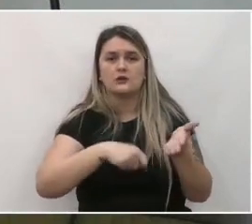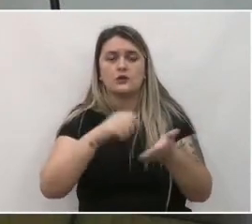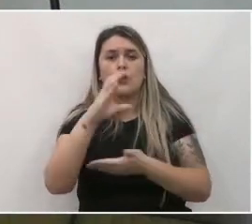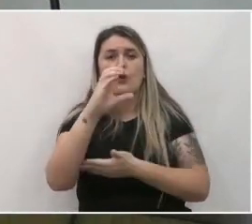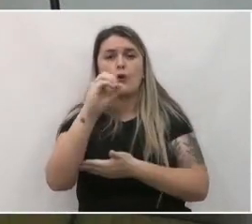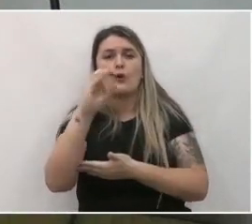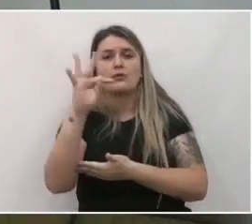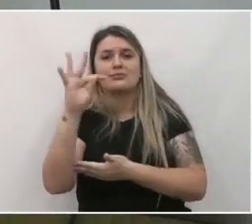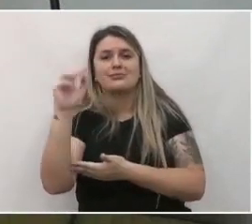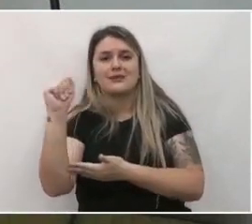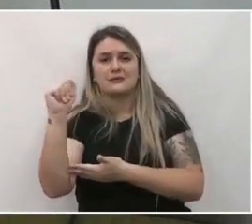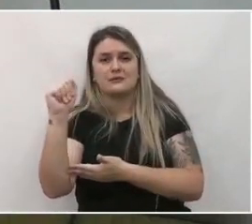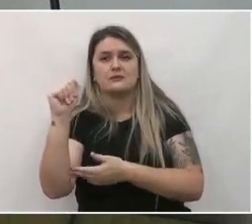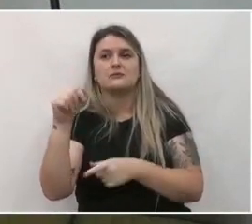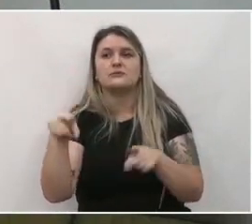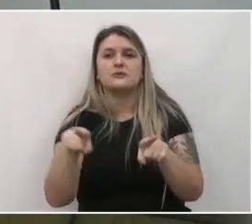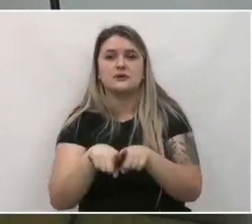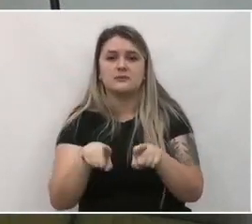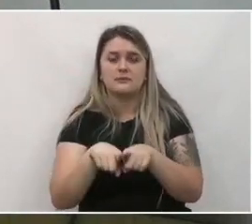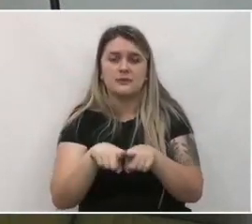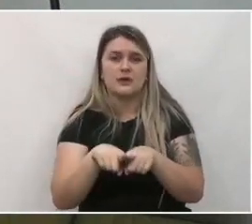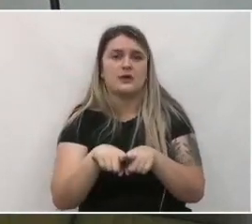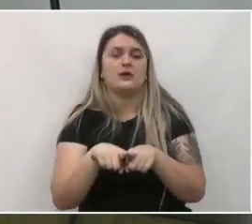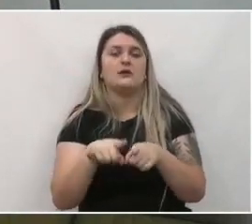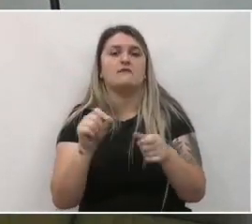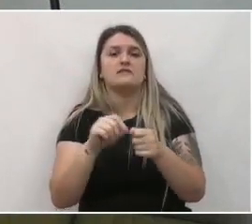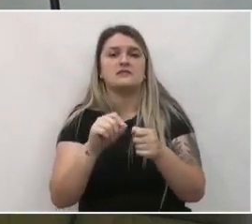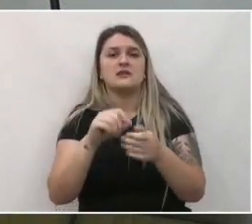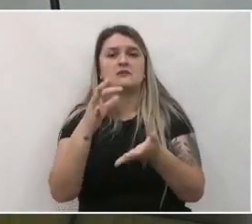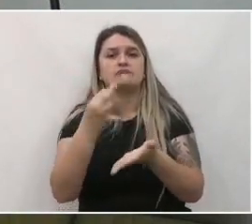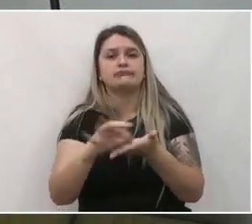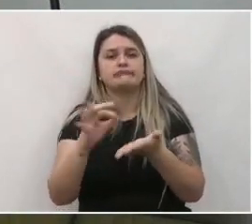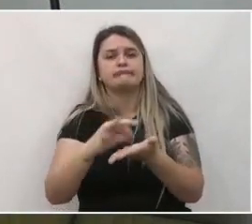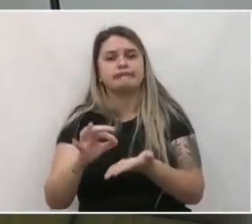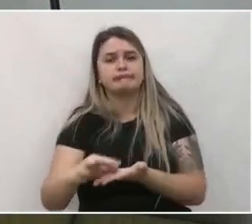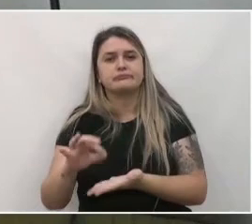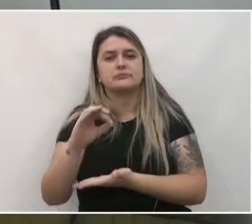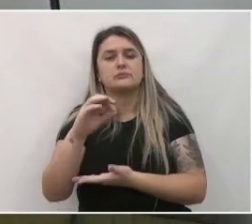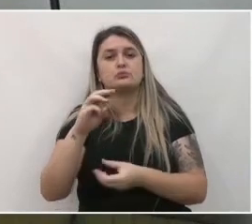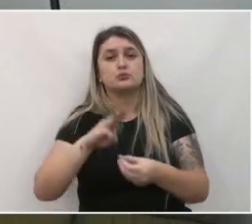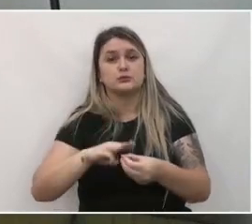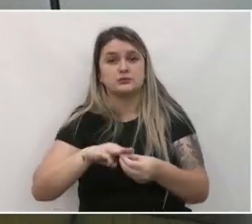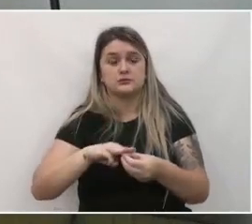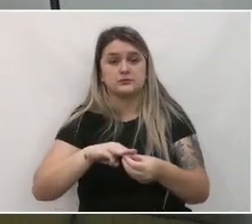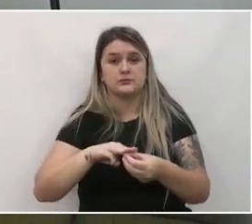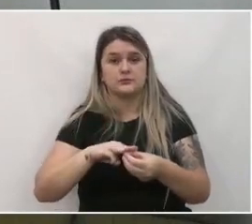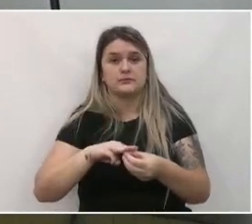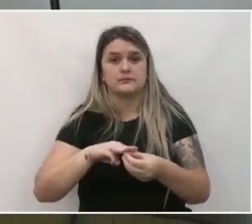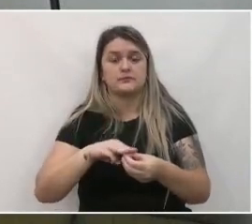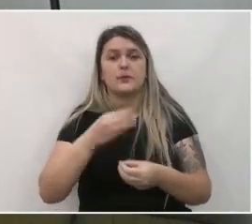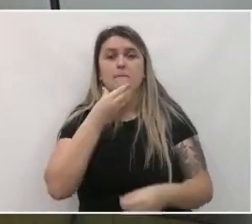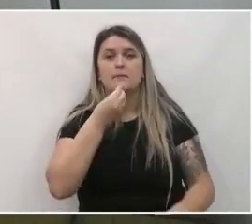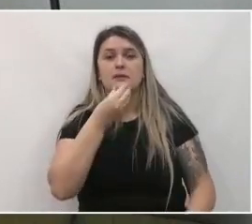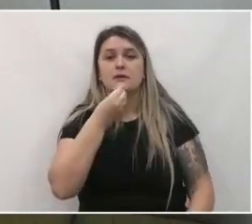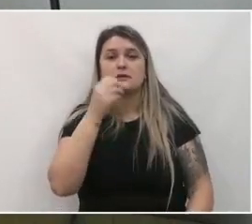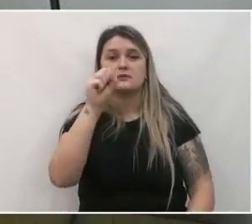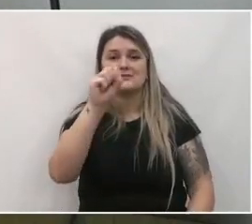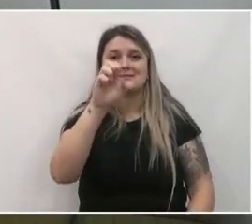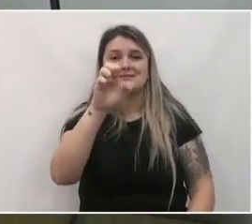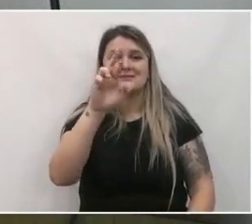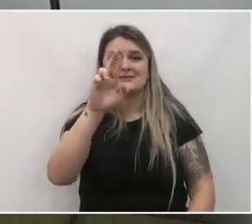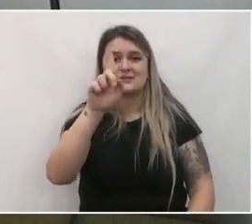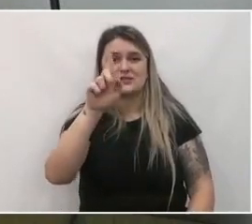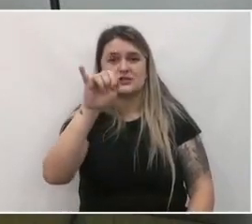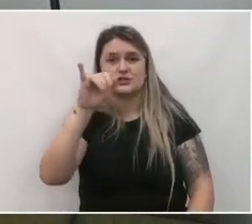cotas e também da atualização do cadastro municipal. O Sérgio Drozda